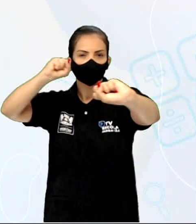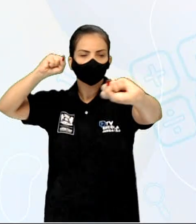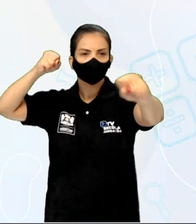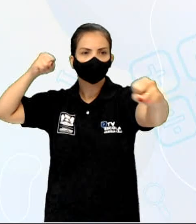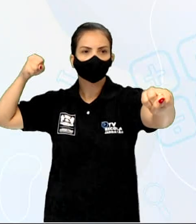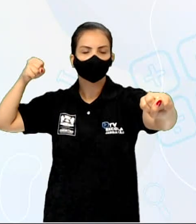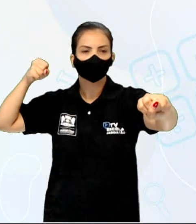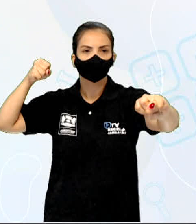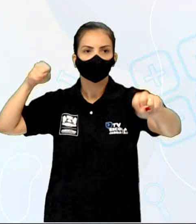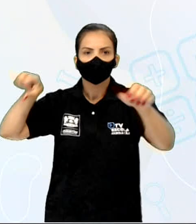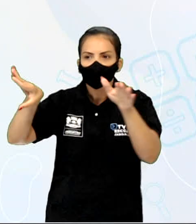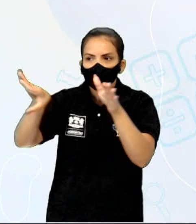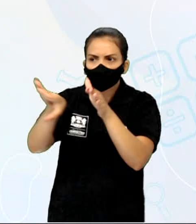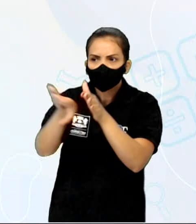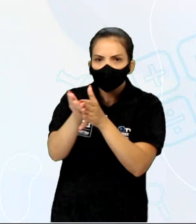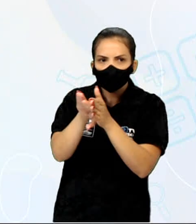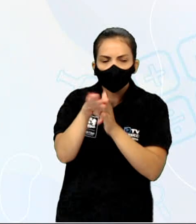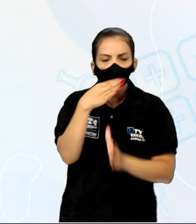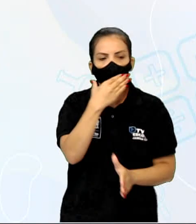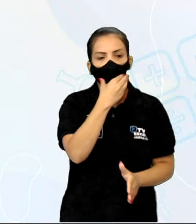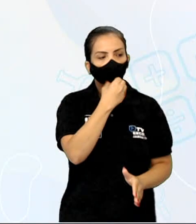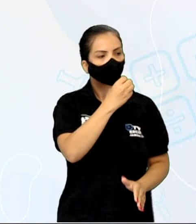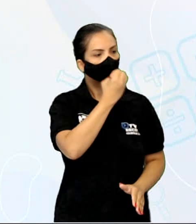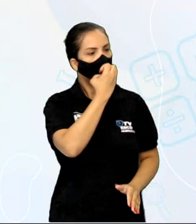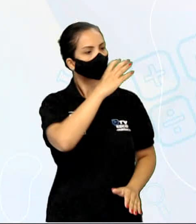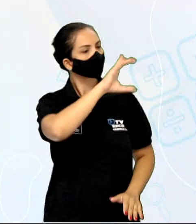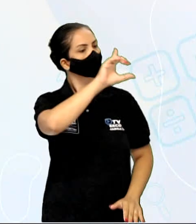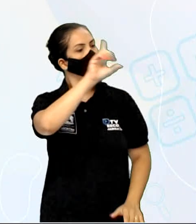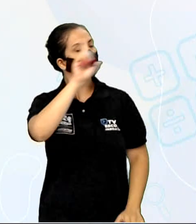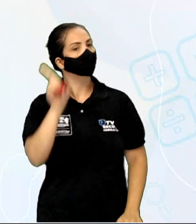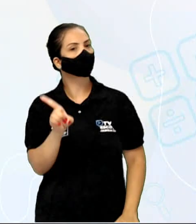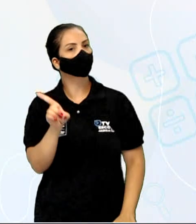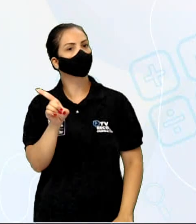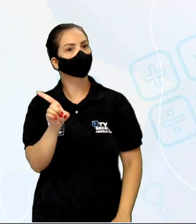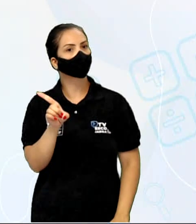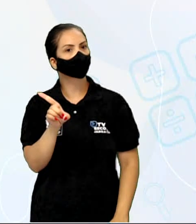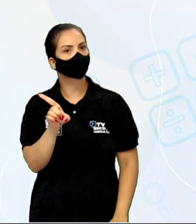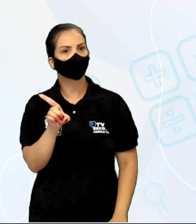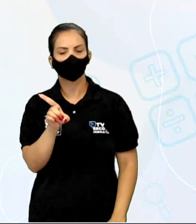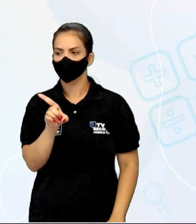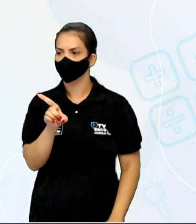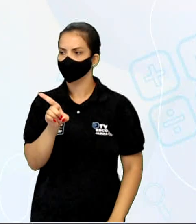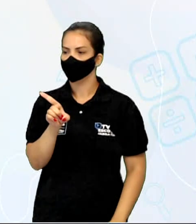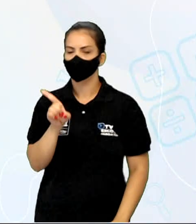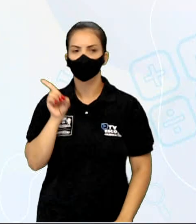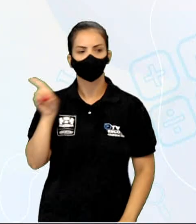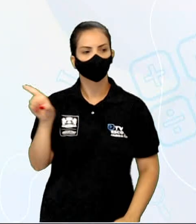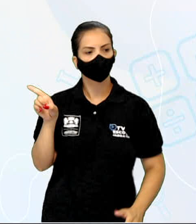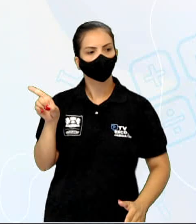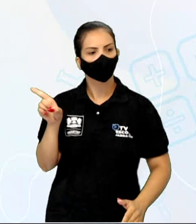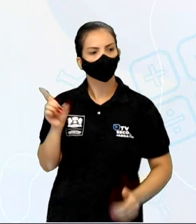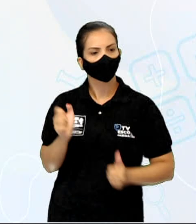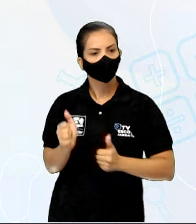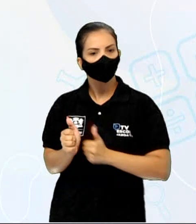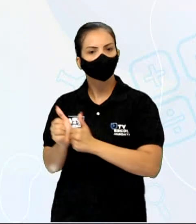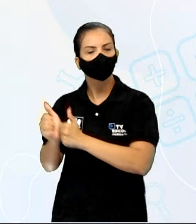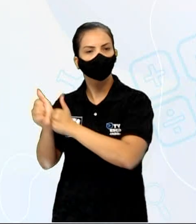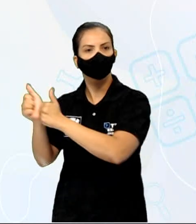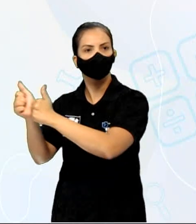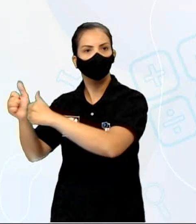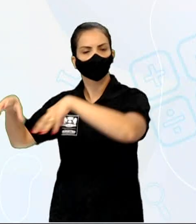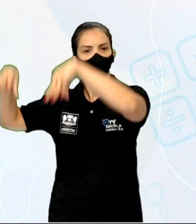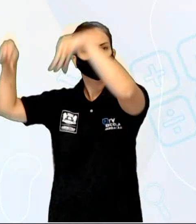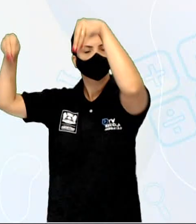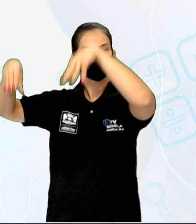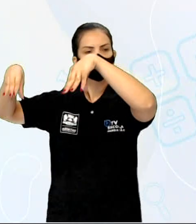Logo na chegada, o homem diz, bom dia. Esse é o guia do castelo, diz meu pai, que vai